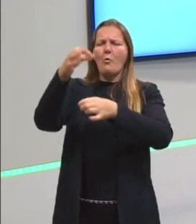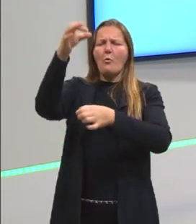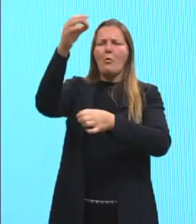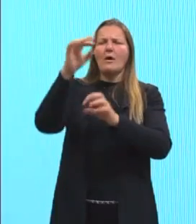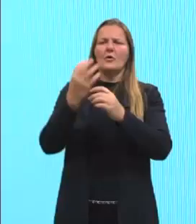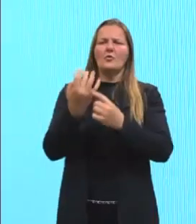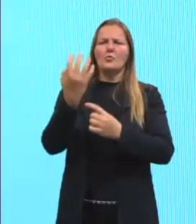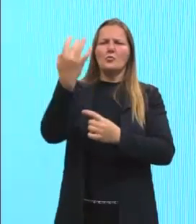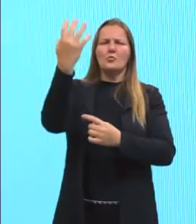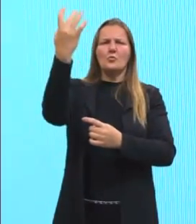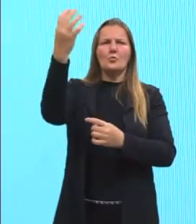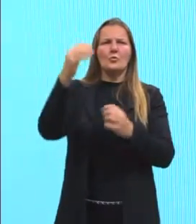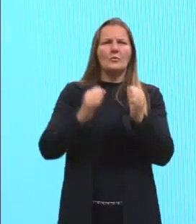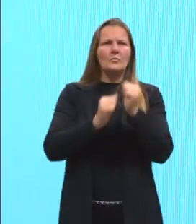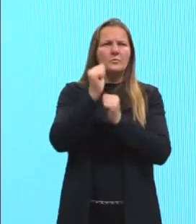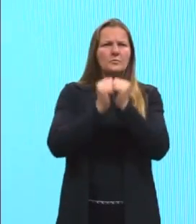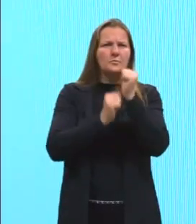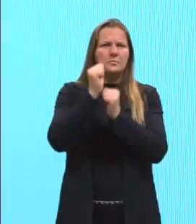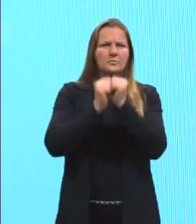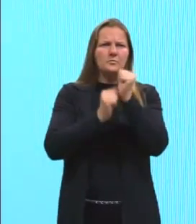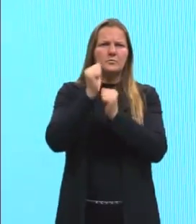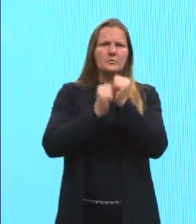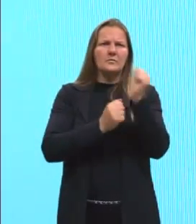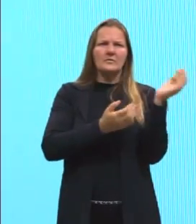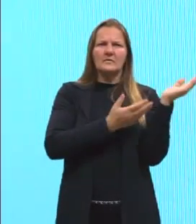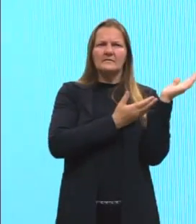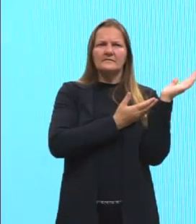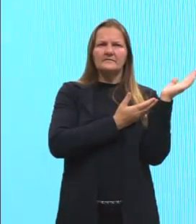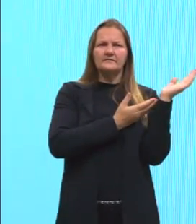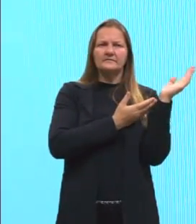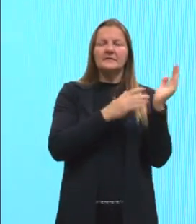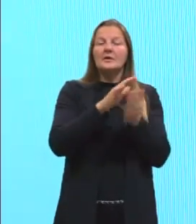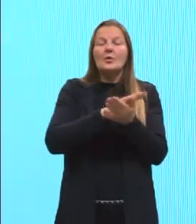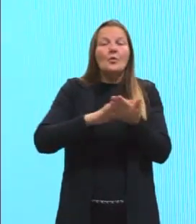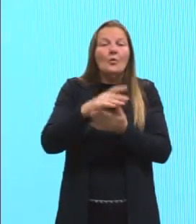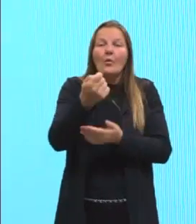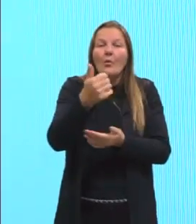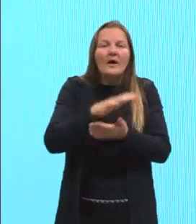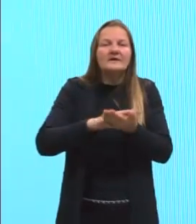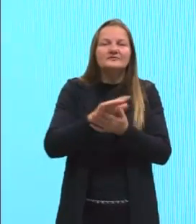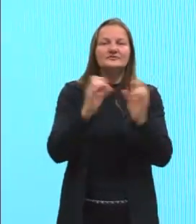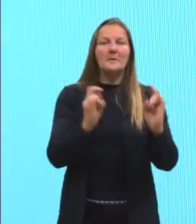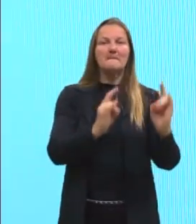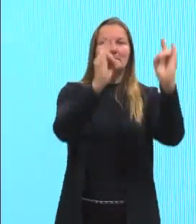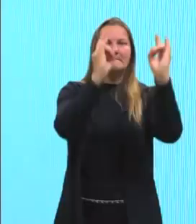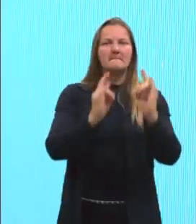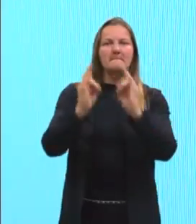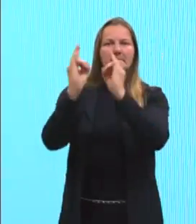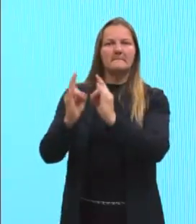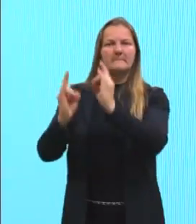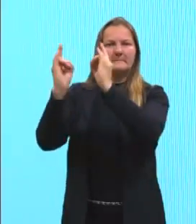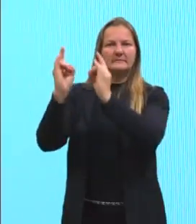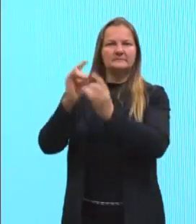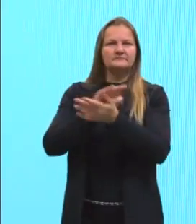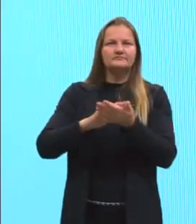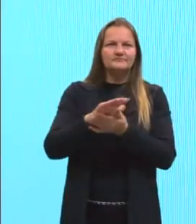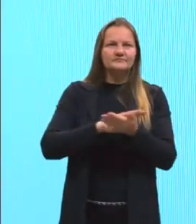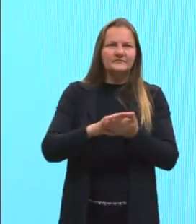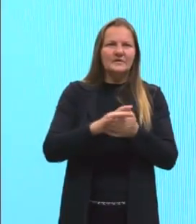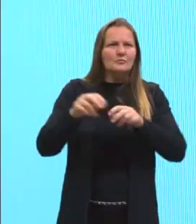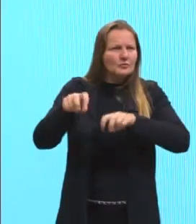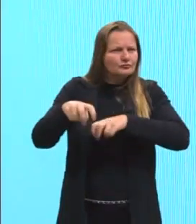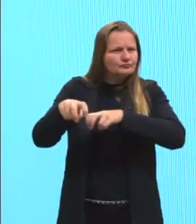toda aquela relação aí, tu não tem quase esse edifício, né, não aparece, então, são pessoas aí que vão morando nessas